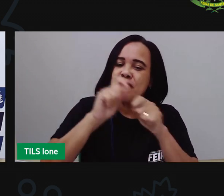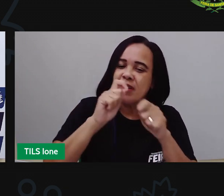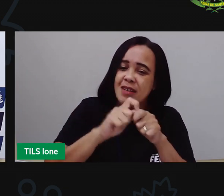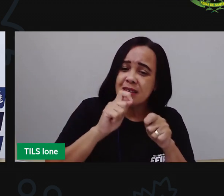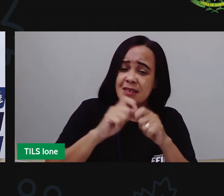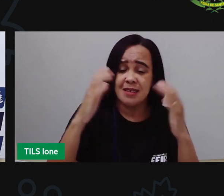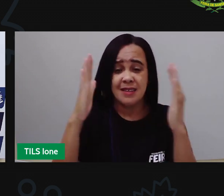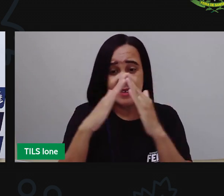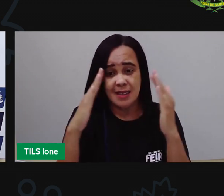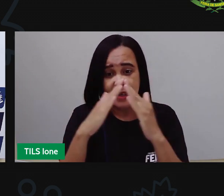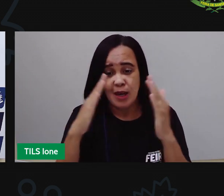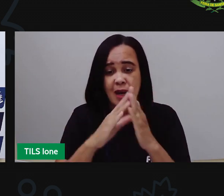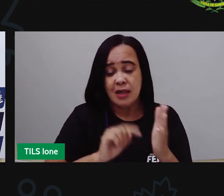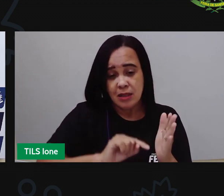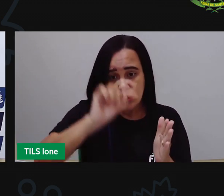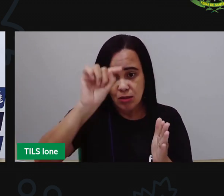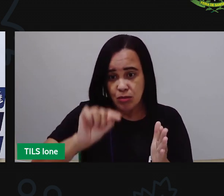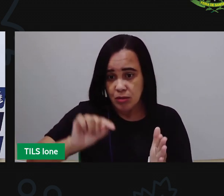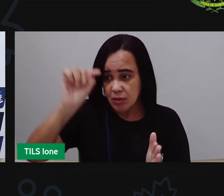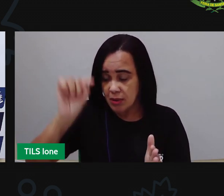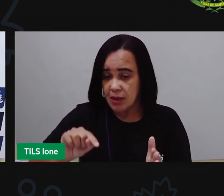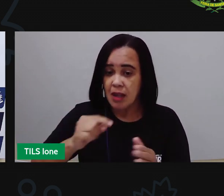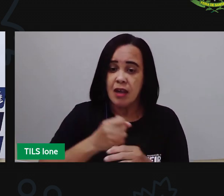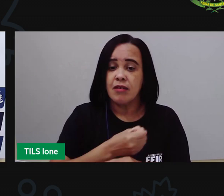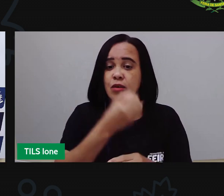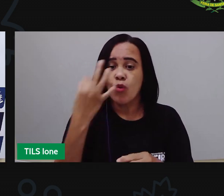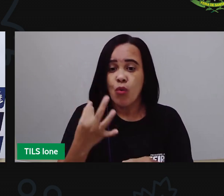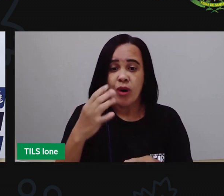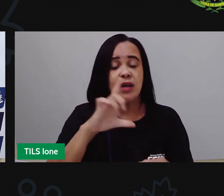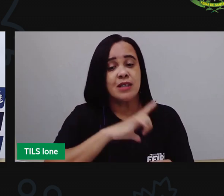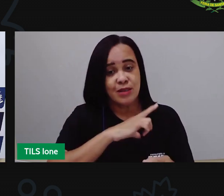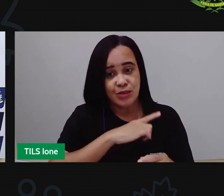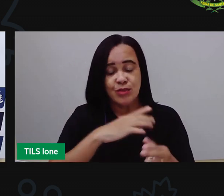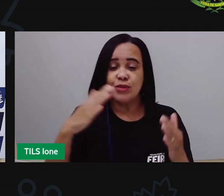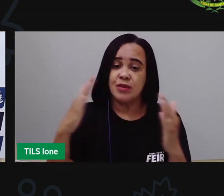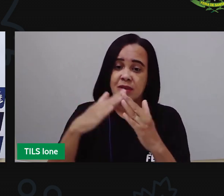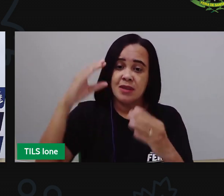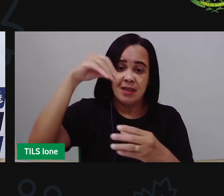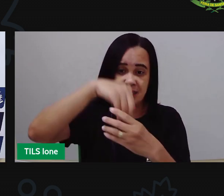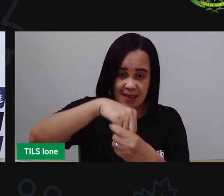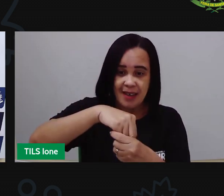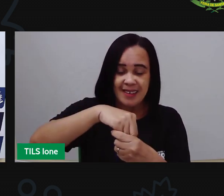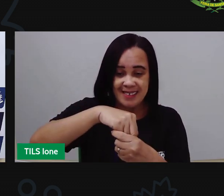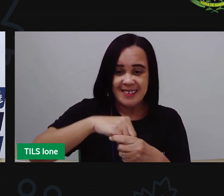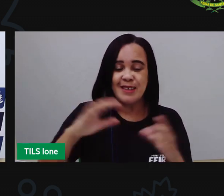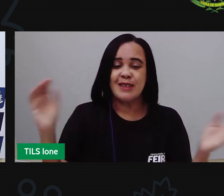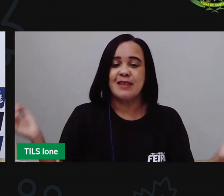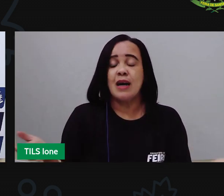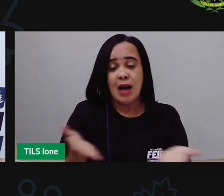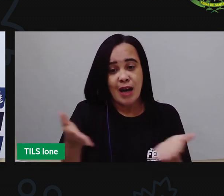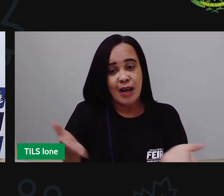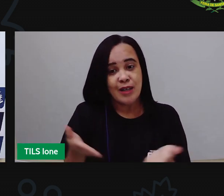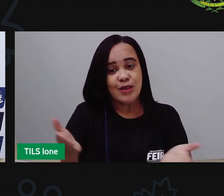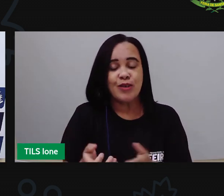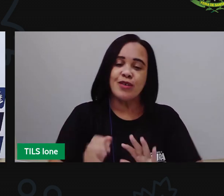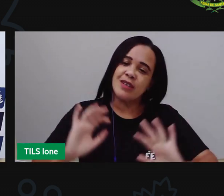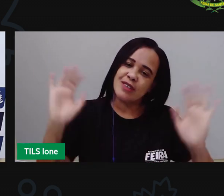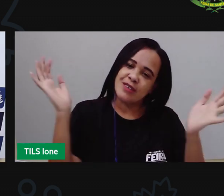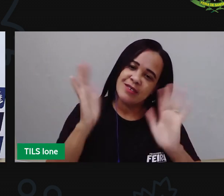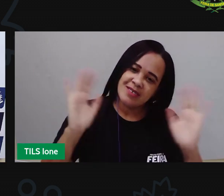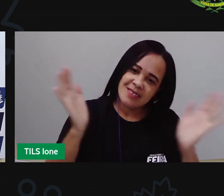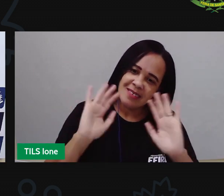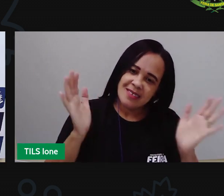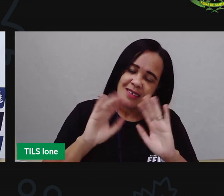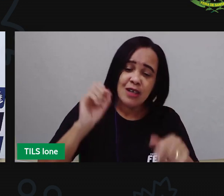confeccionar um gráfico na sua casa tá bom agora criançada a gente vai se despedindo espero que você tenha